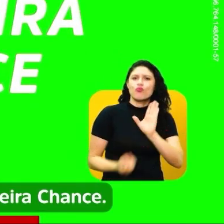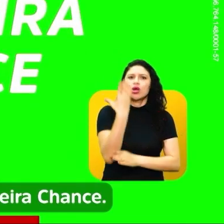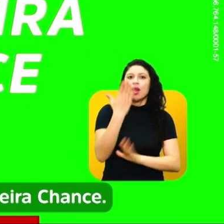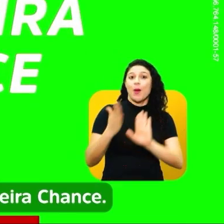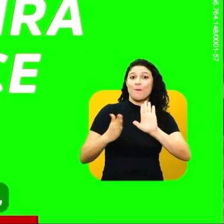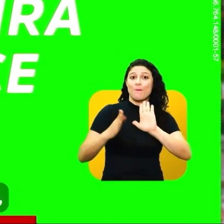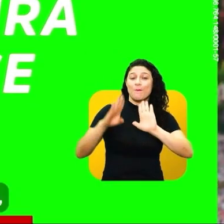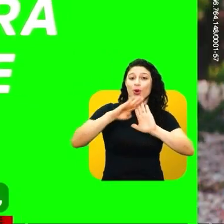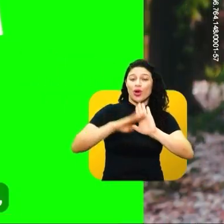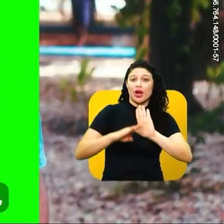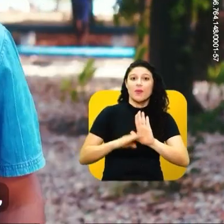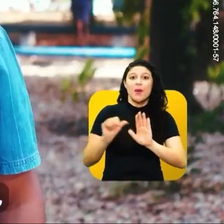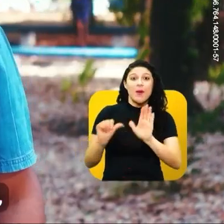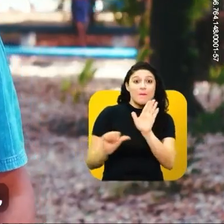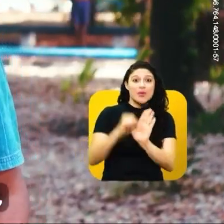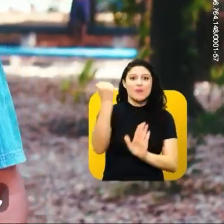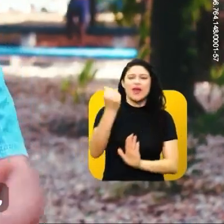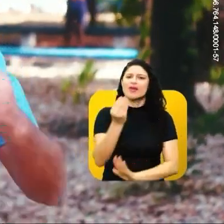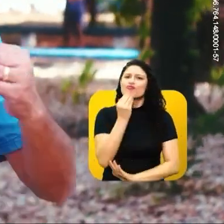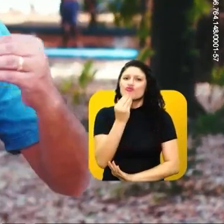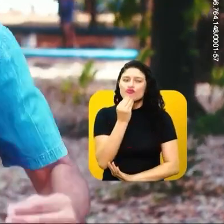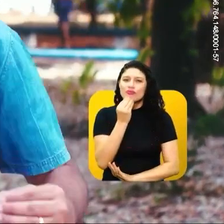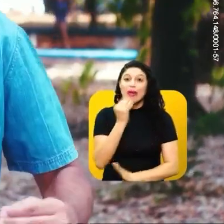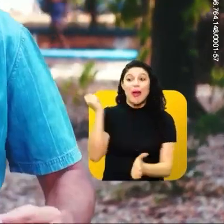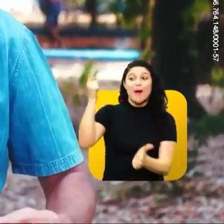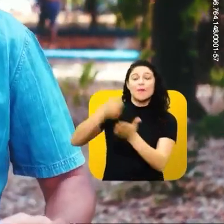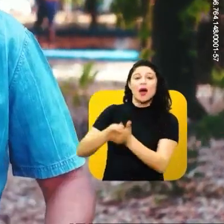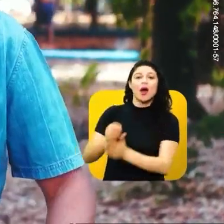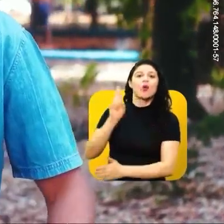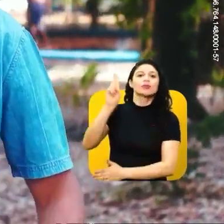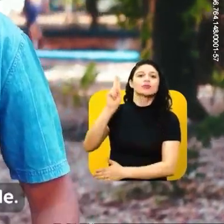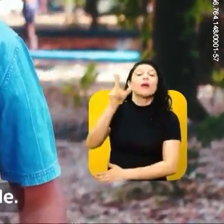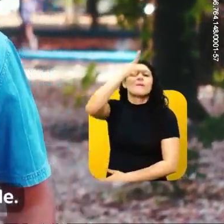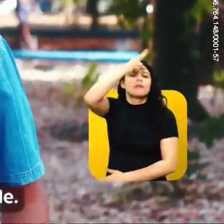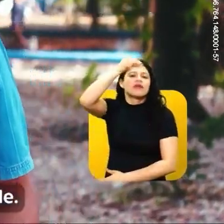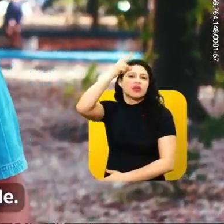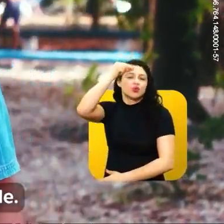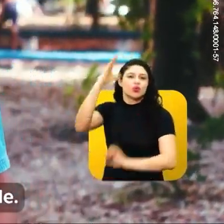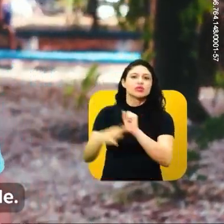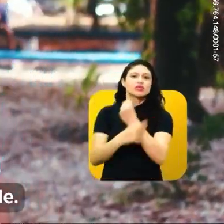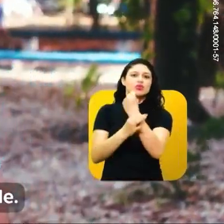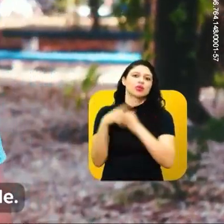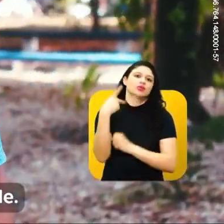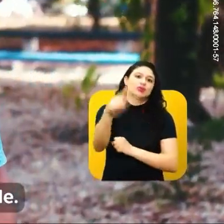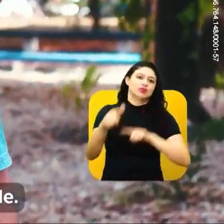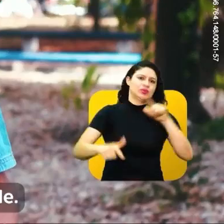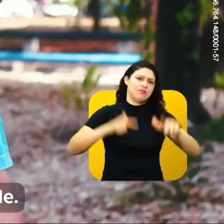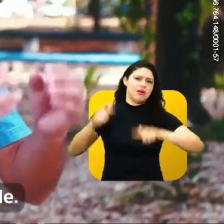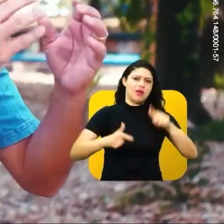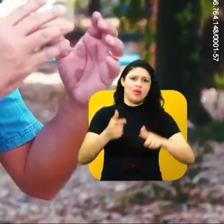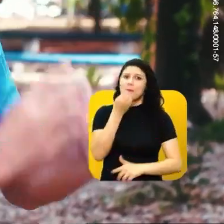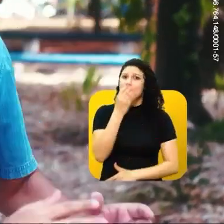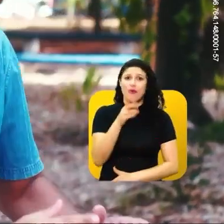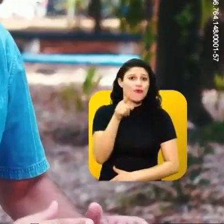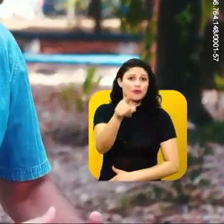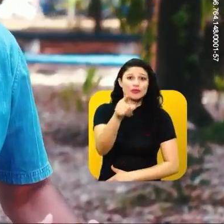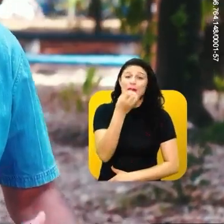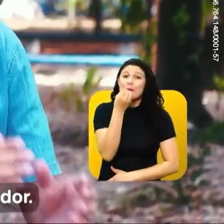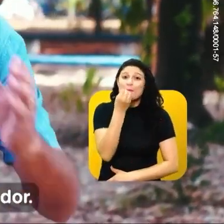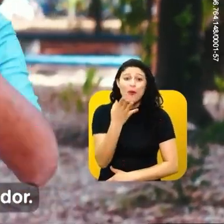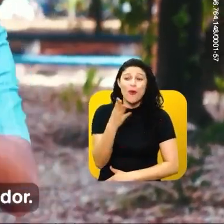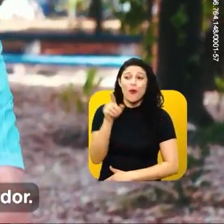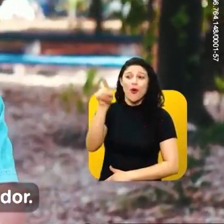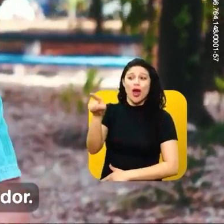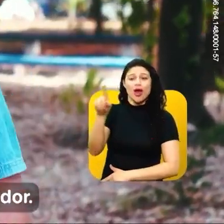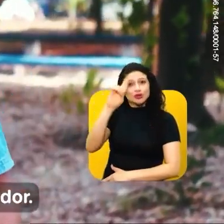Primeira Chance. Teremos o estágio remunerado, será pago pela prefeitura e vai garantir a tua empregabilidade. Será bom para você